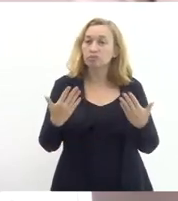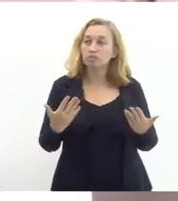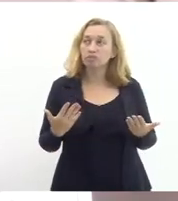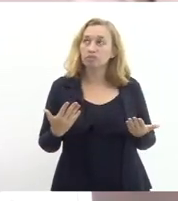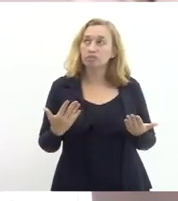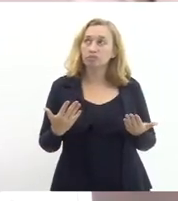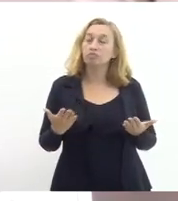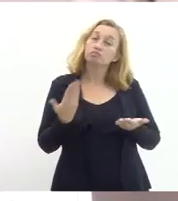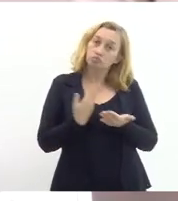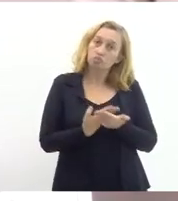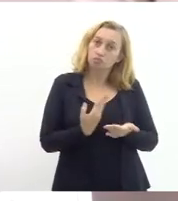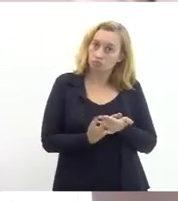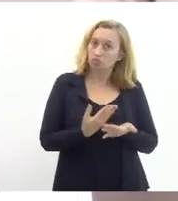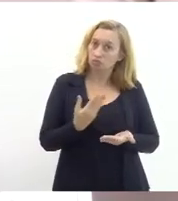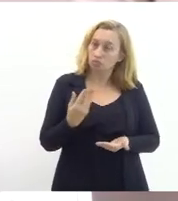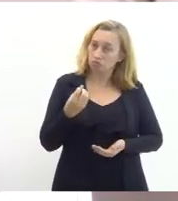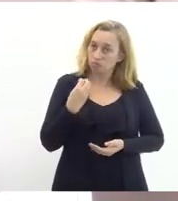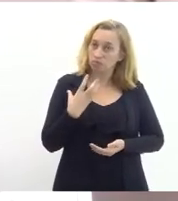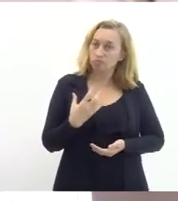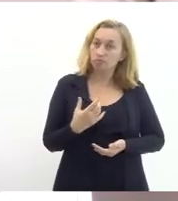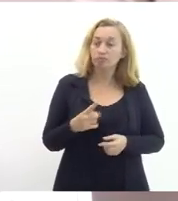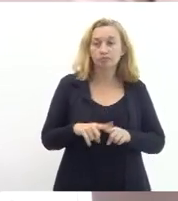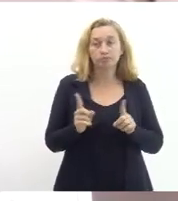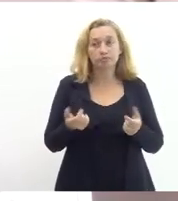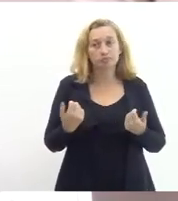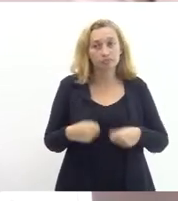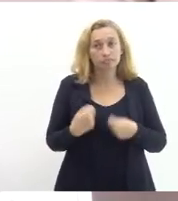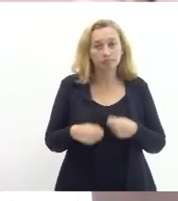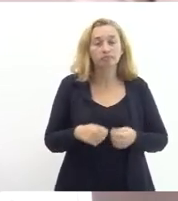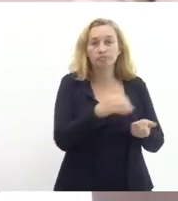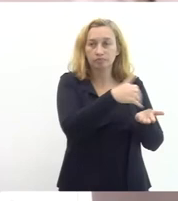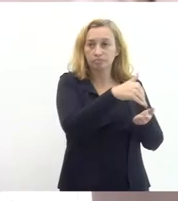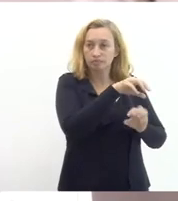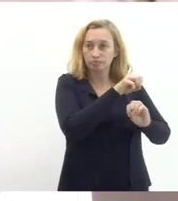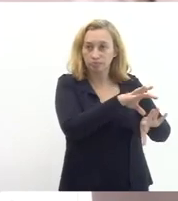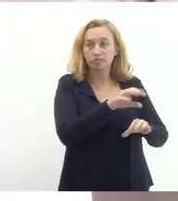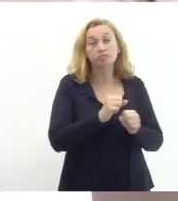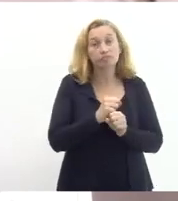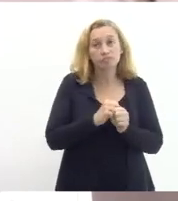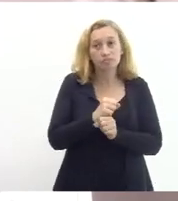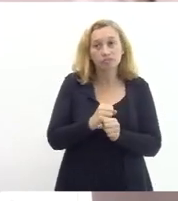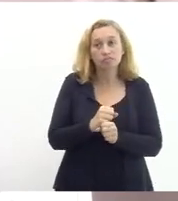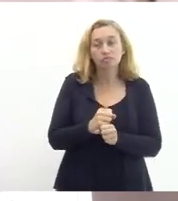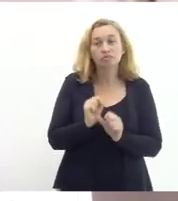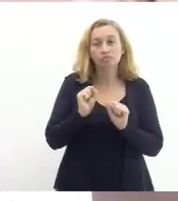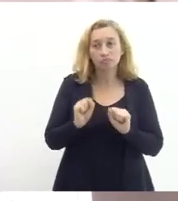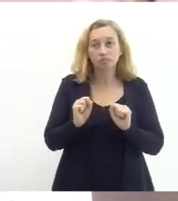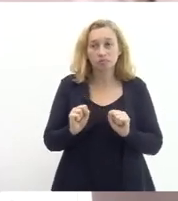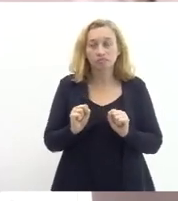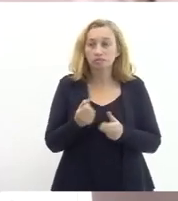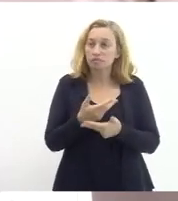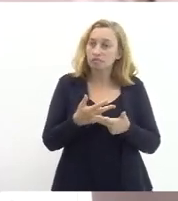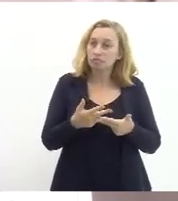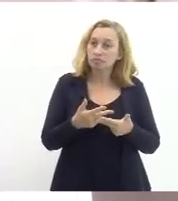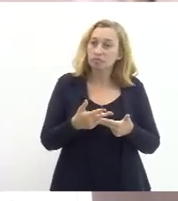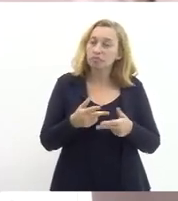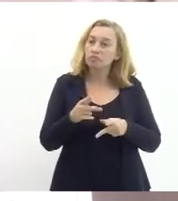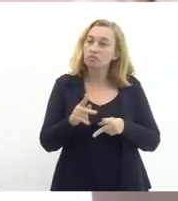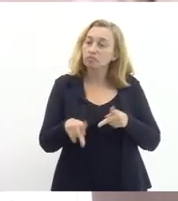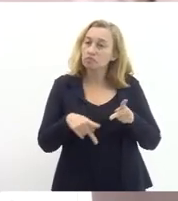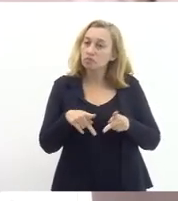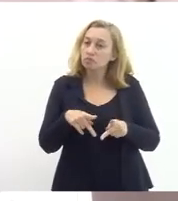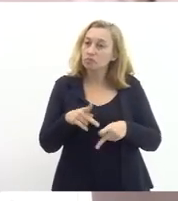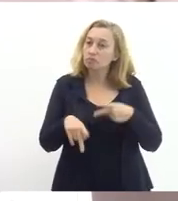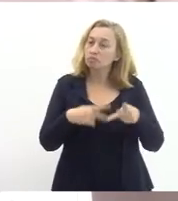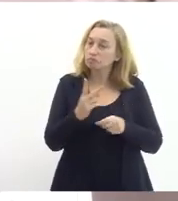vale um estudo mas essa carência da Seduc talvez esse ano se deva pelo fato de que a população procurou mais